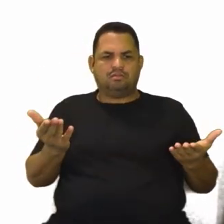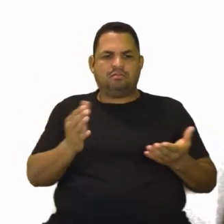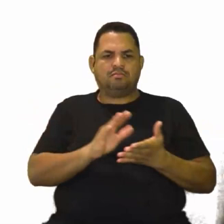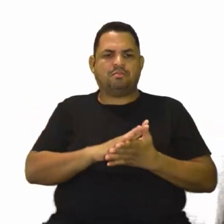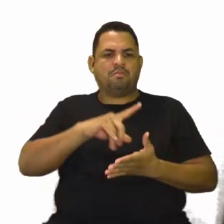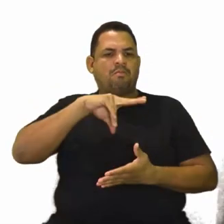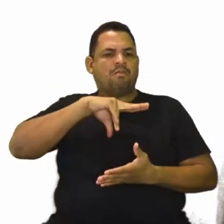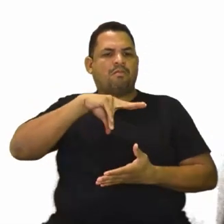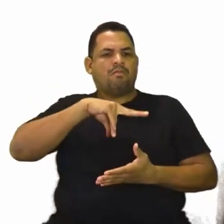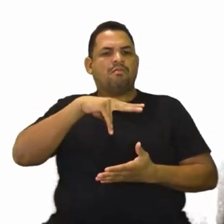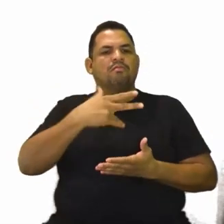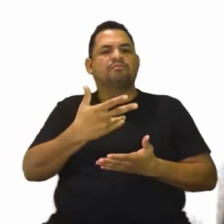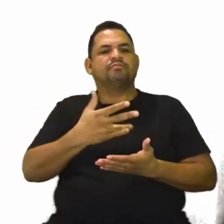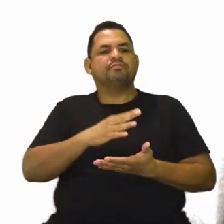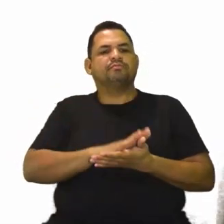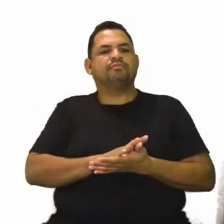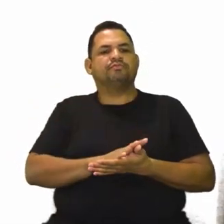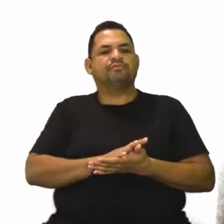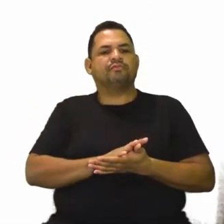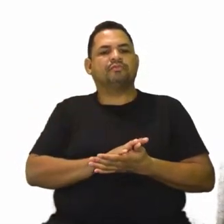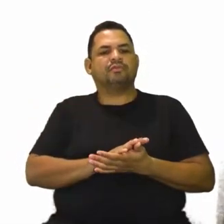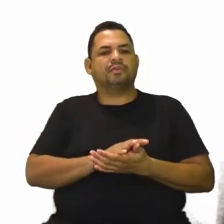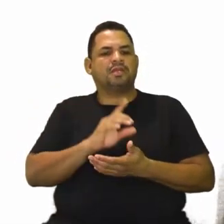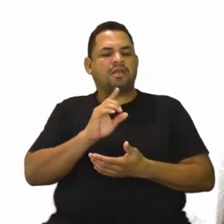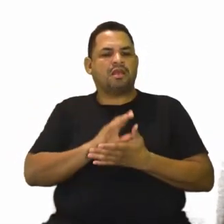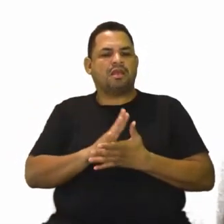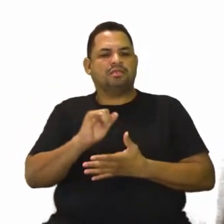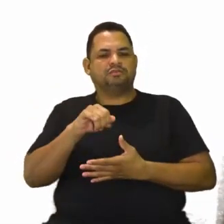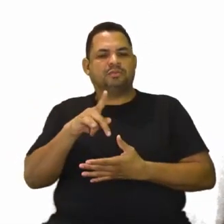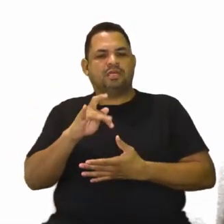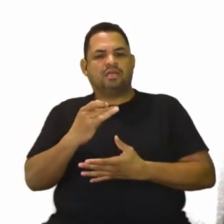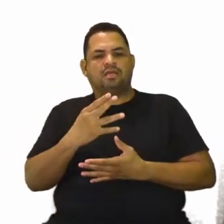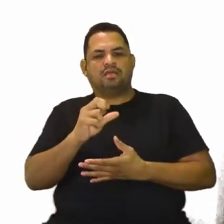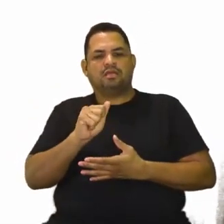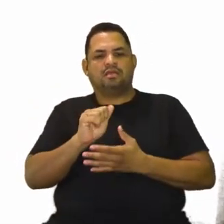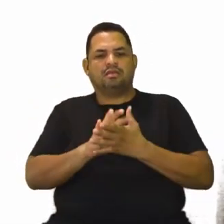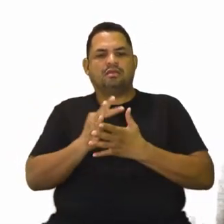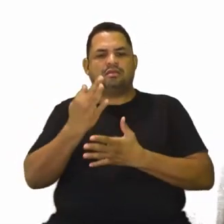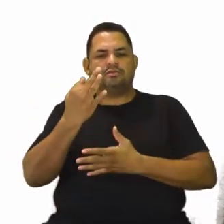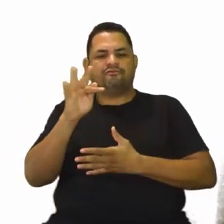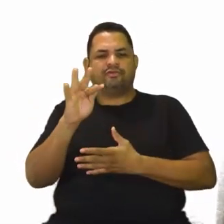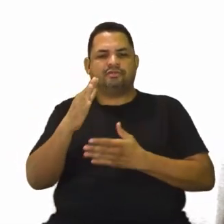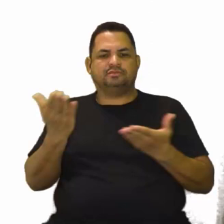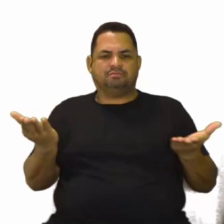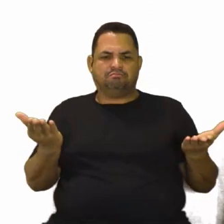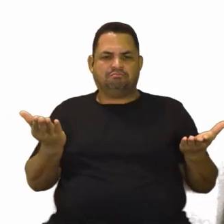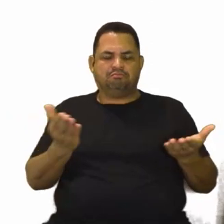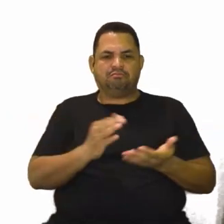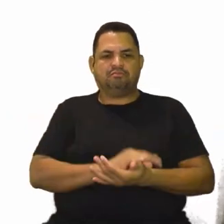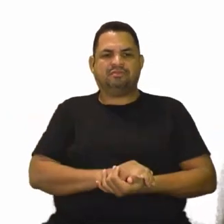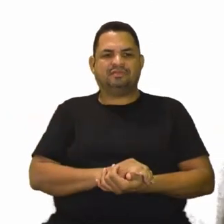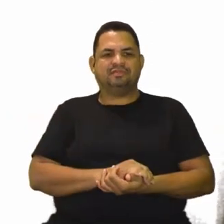De Portugal, Espanha e França? Seria isso daí?